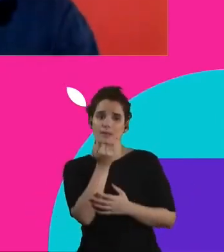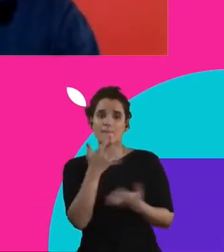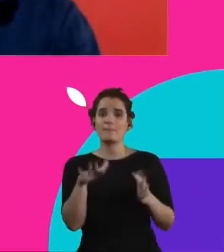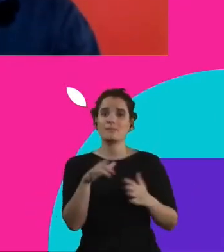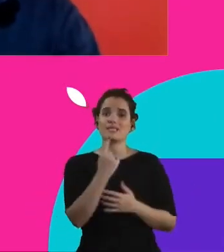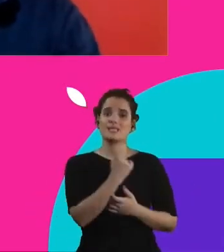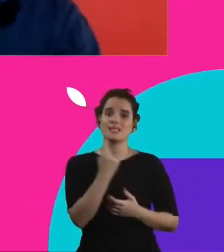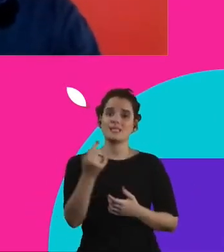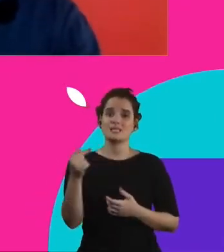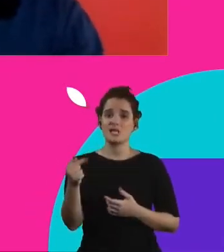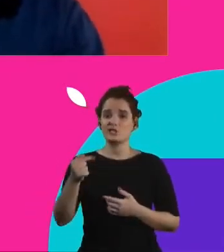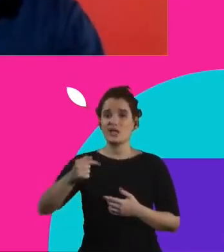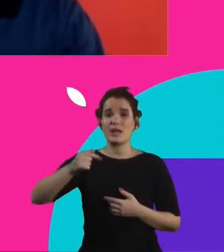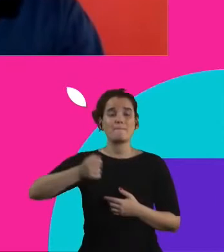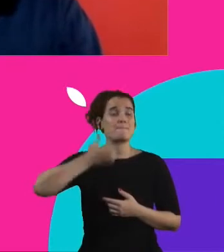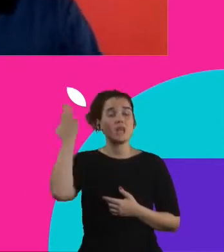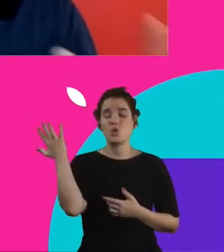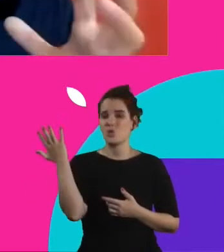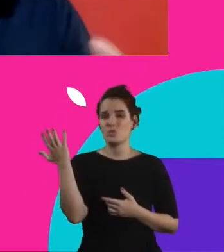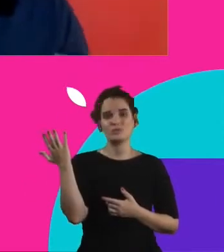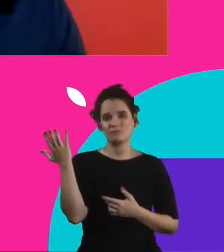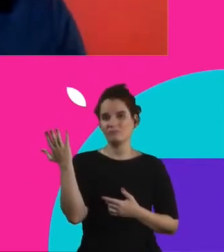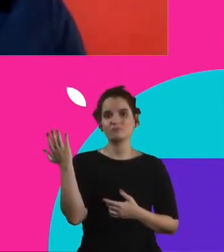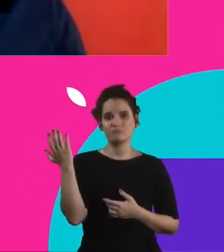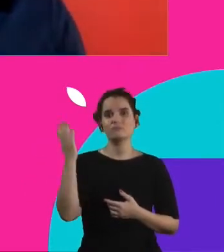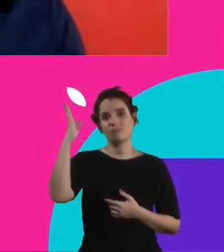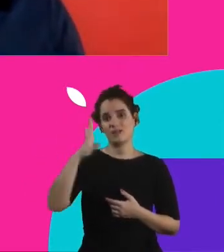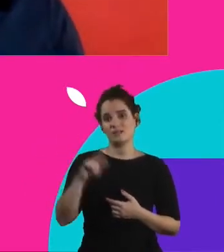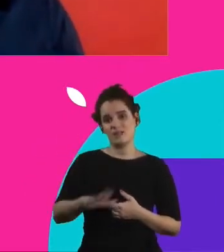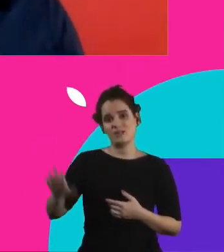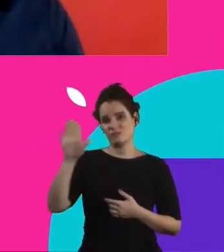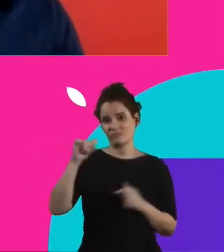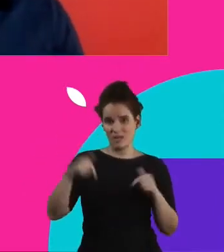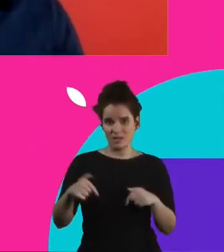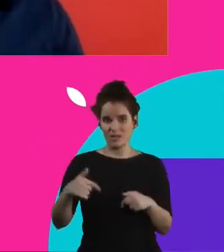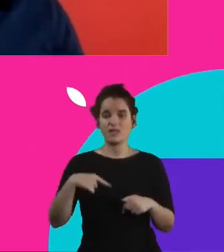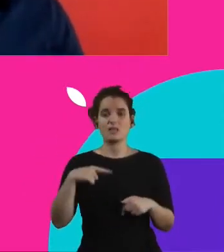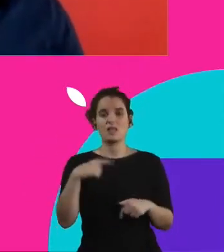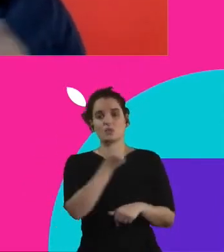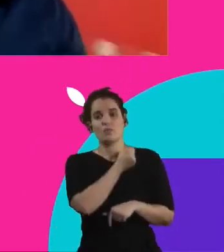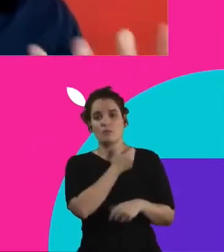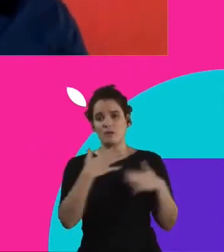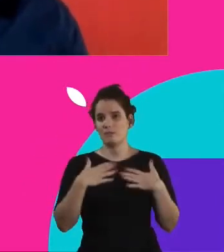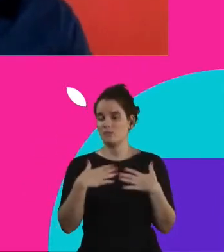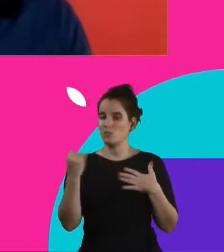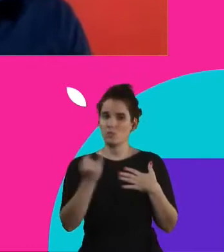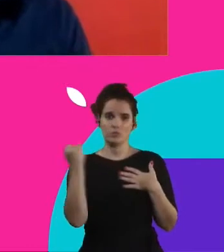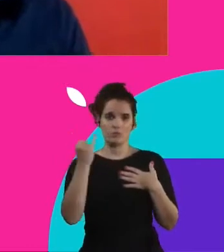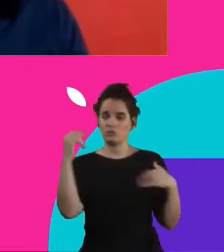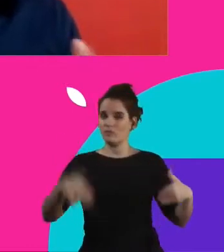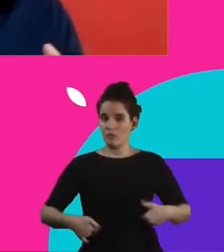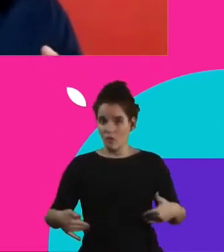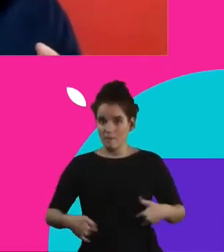milhões de brasileiros. tem um número que, para mim, ele é muito, muito importante, né? A fome,